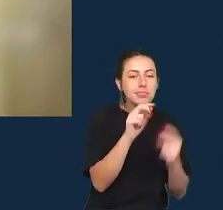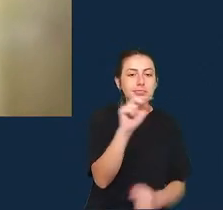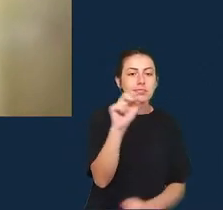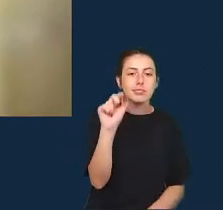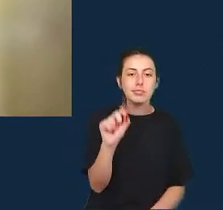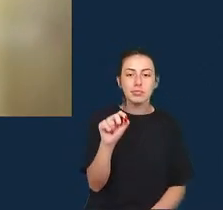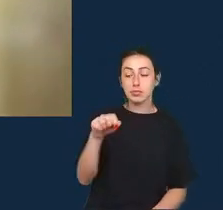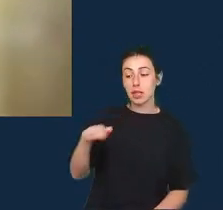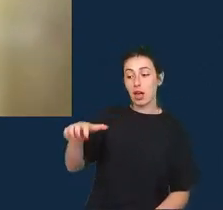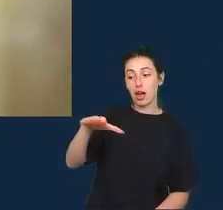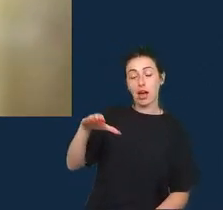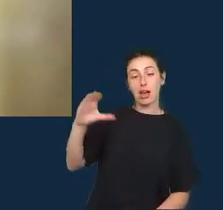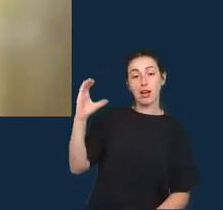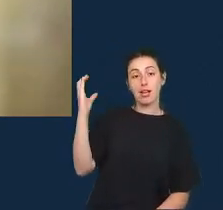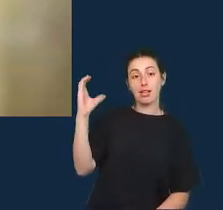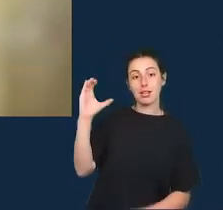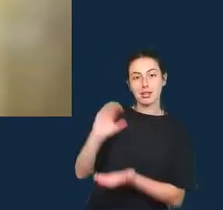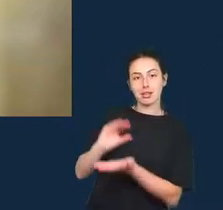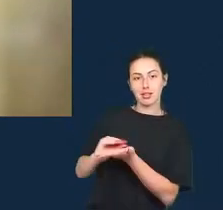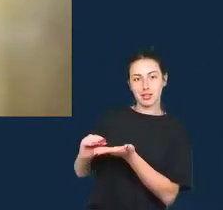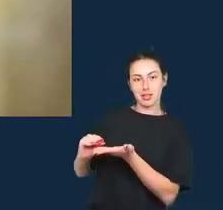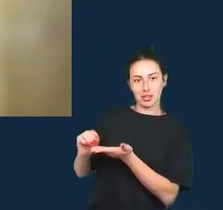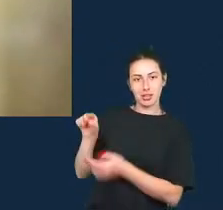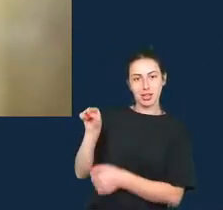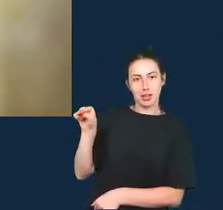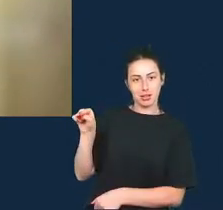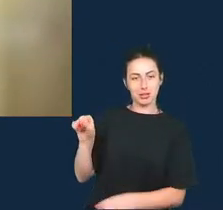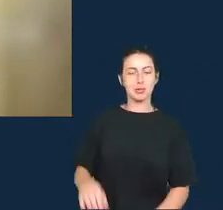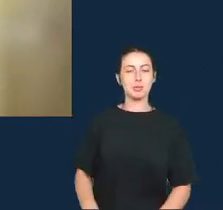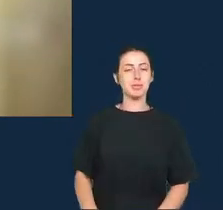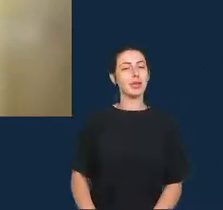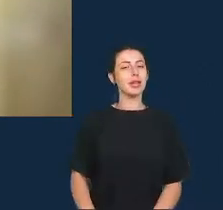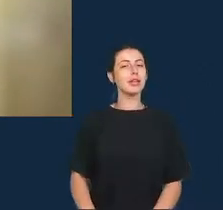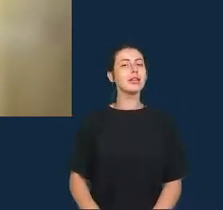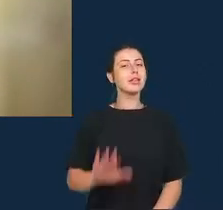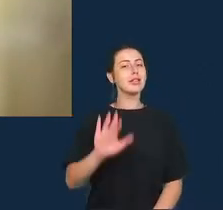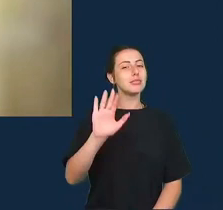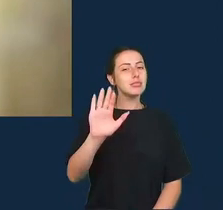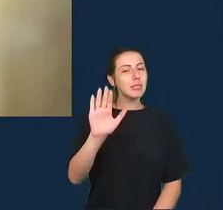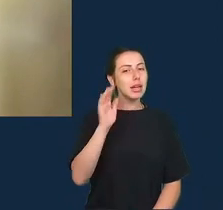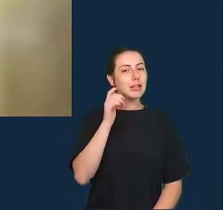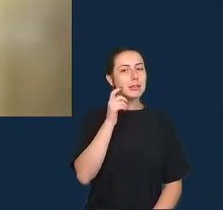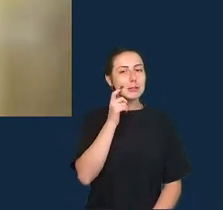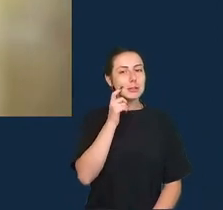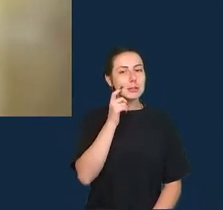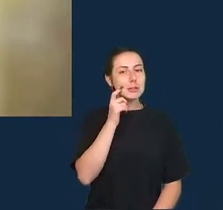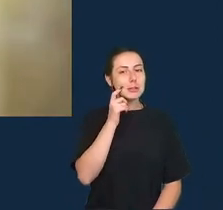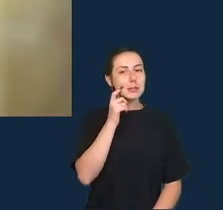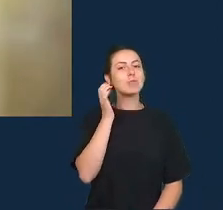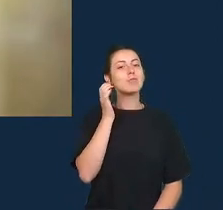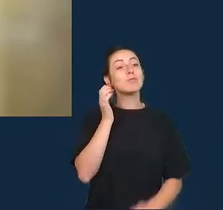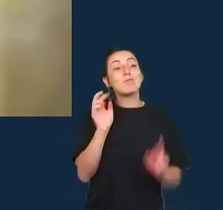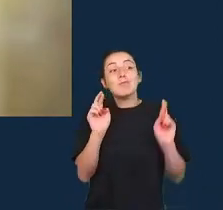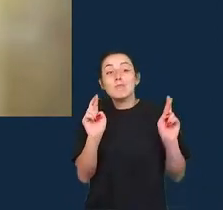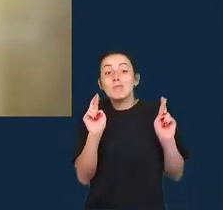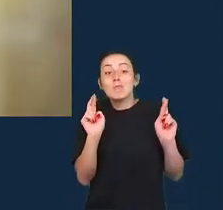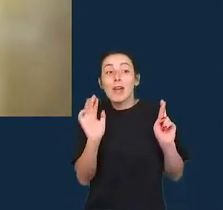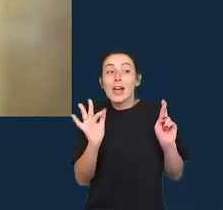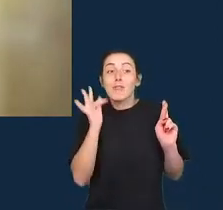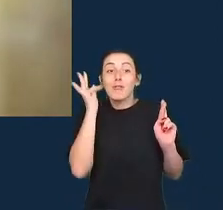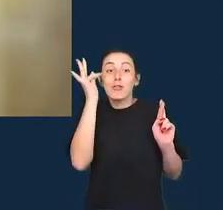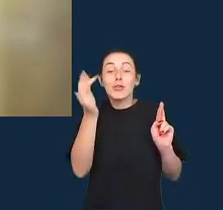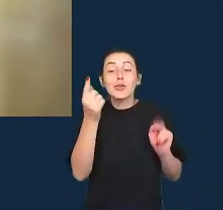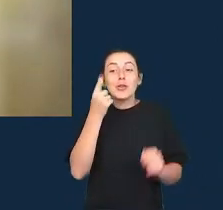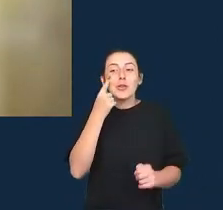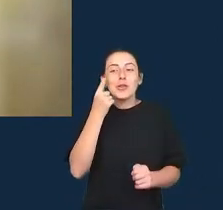na área da ciência de dados mas eu espero ver mais também na área do jornalismo de dados é